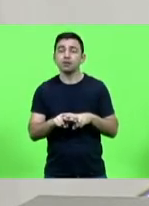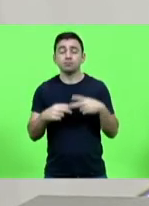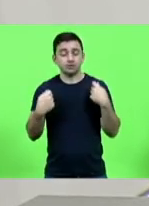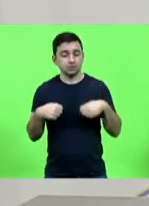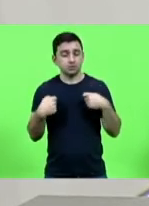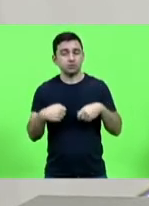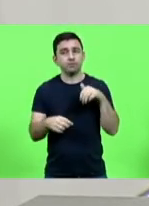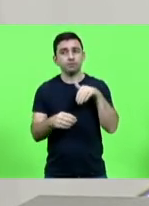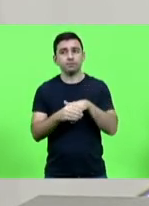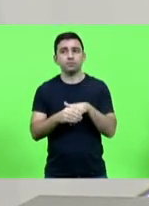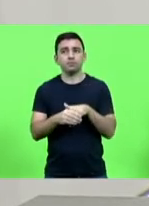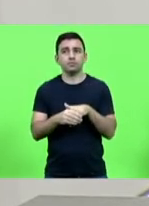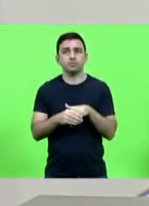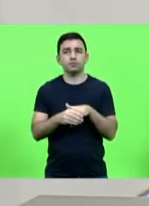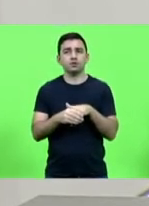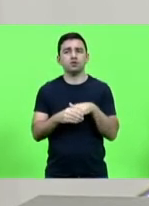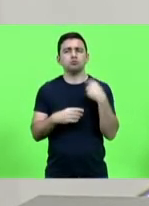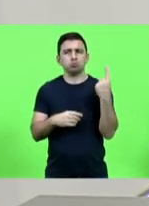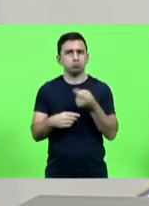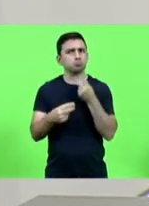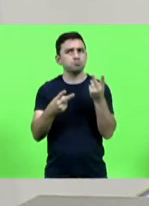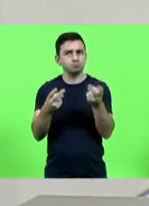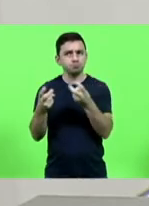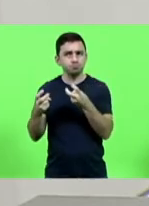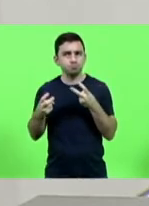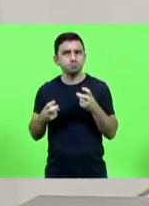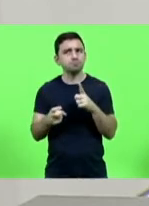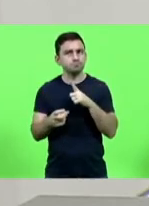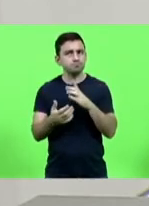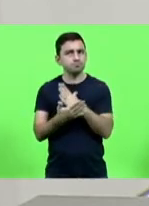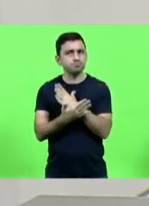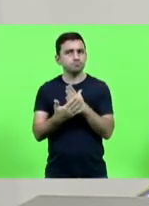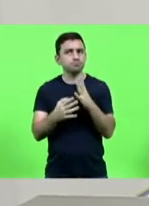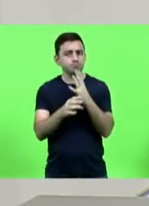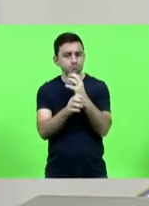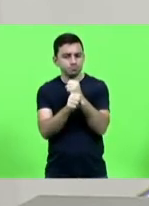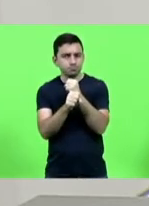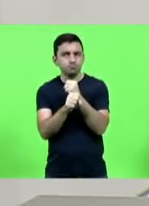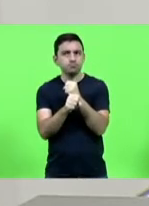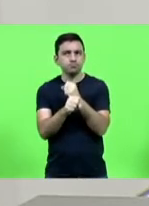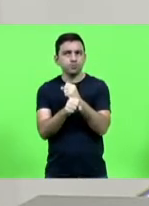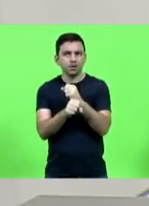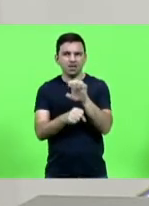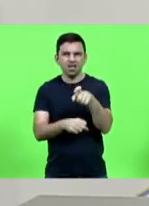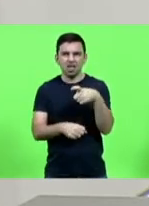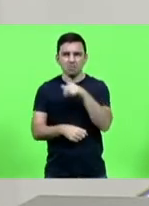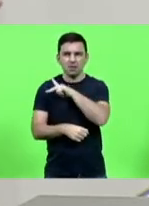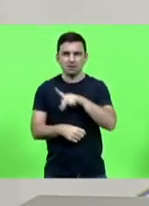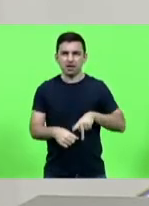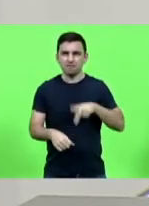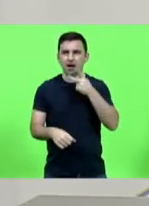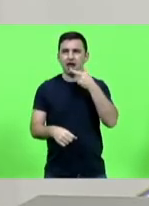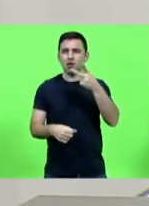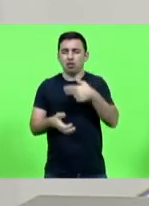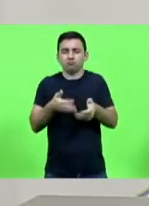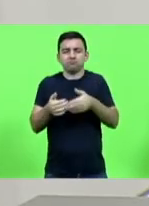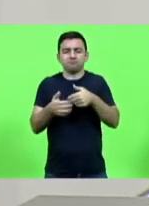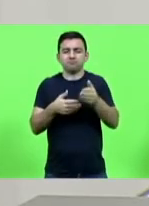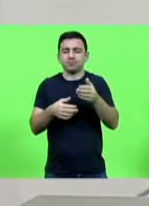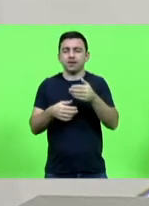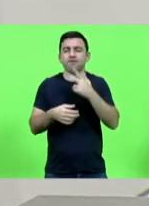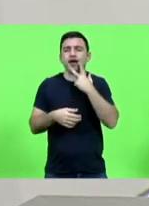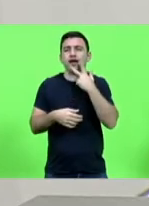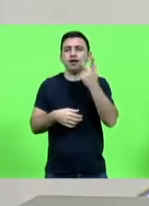a gente viu ali que tem alguns cálculos o ex-presidente do Iprev vinha aí com um chutômetro né